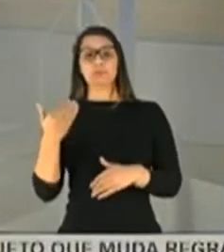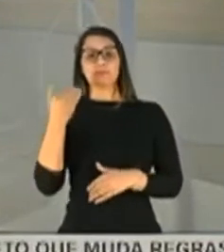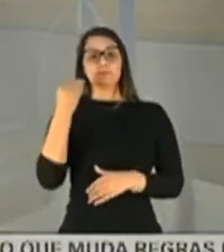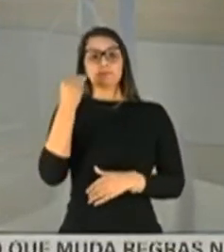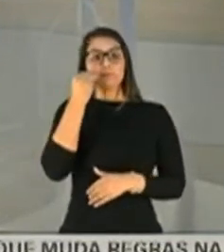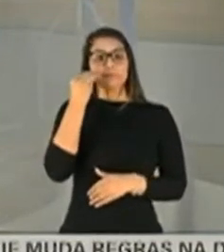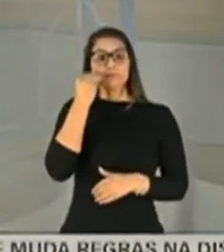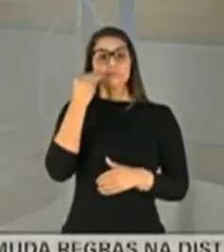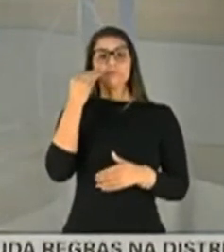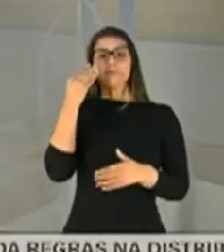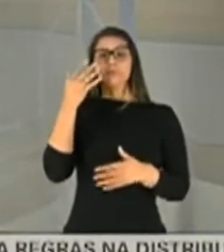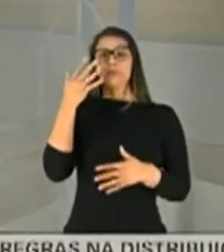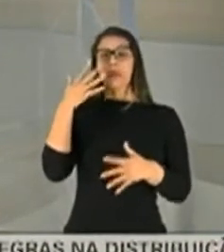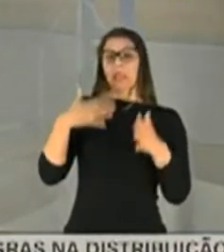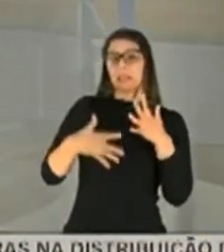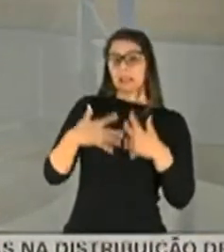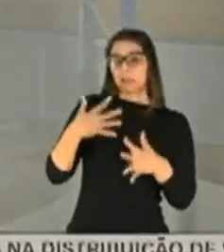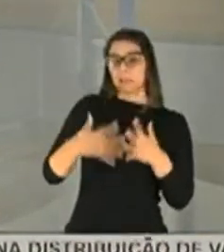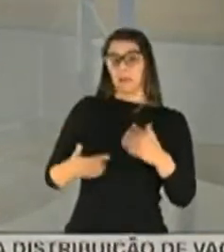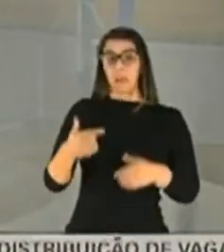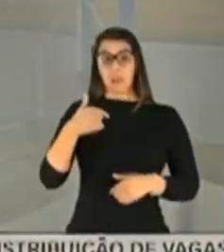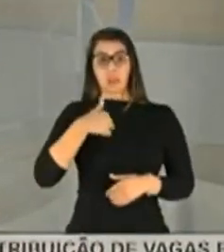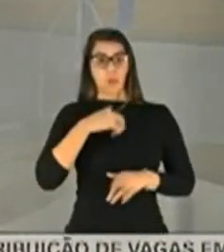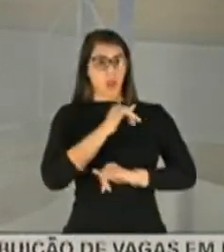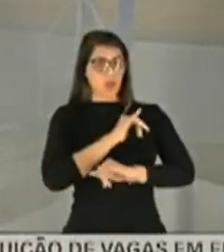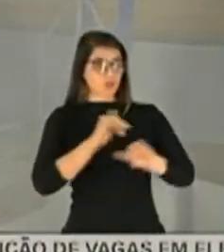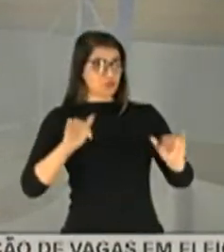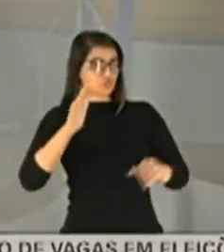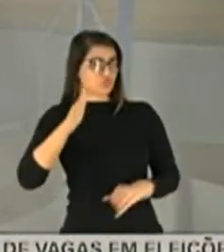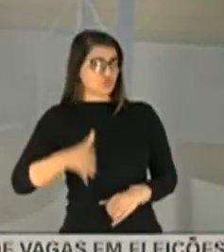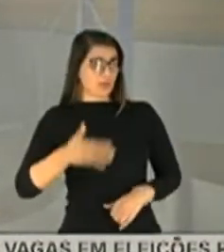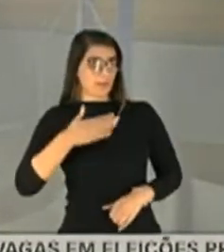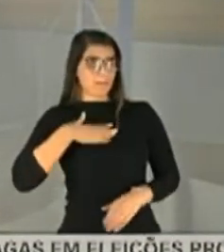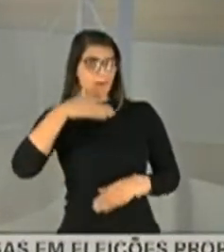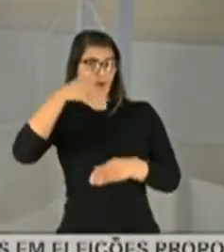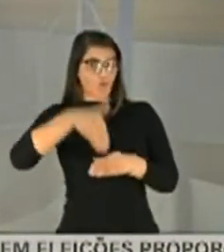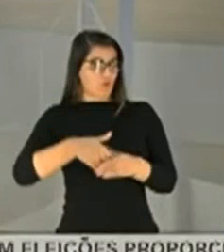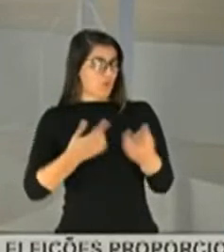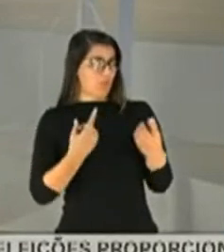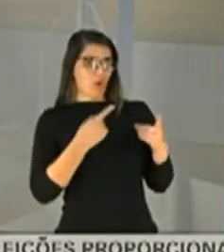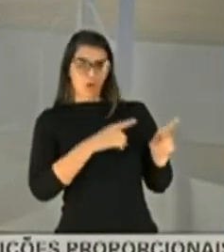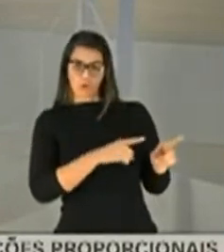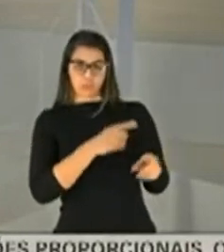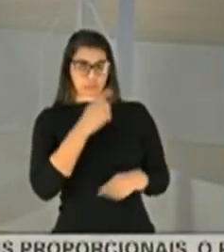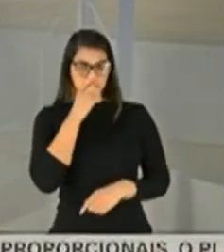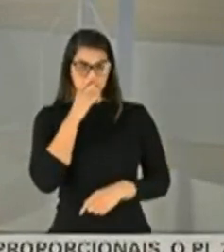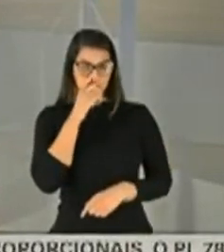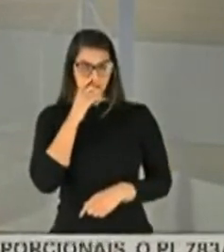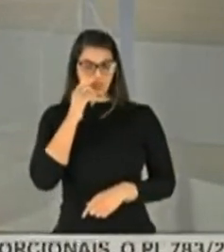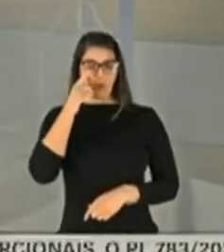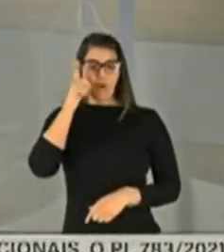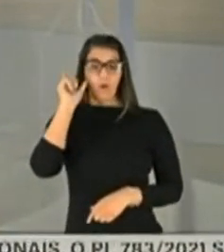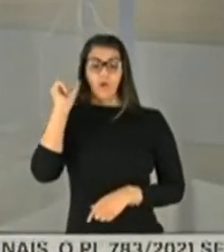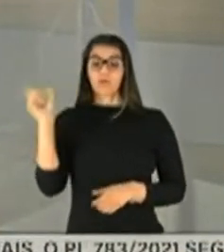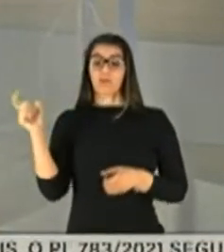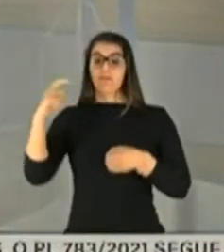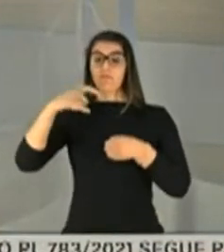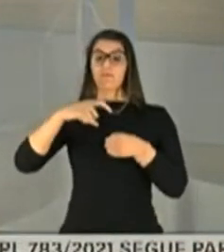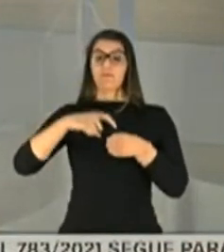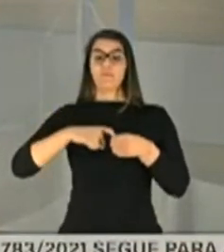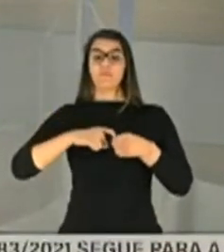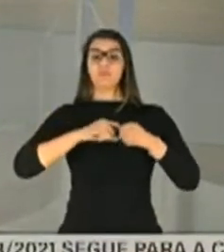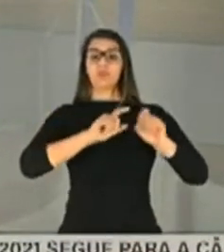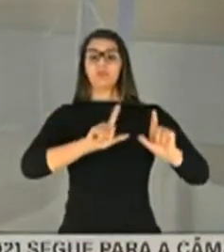e eu já anuncio aqui que voto contra esse aumento. Ontem nós já tivemos aí a volta da propaganda